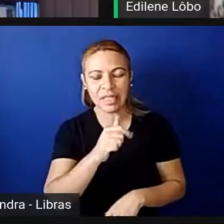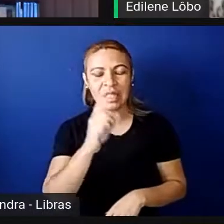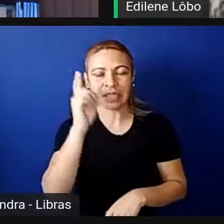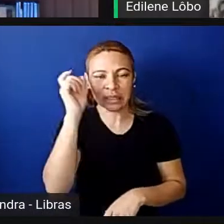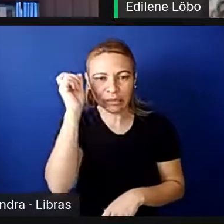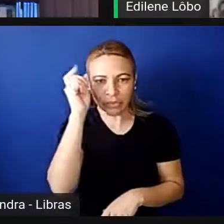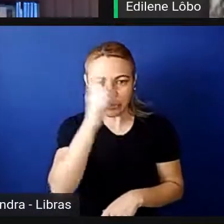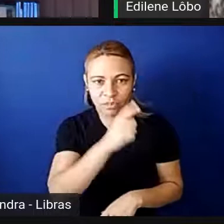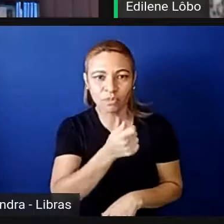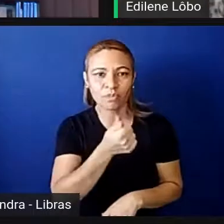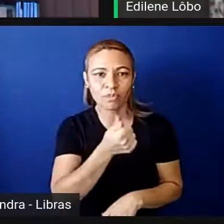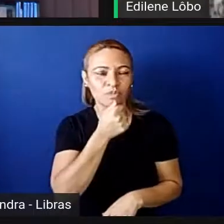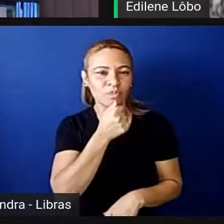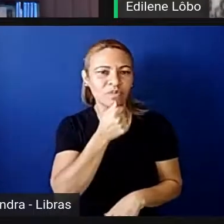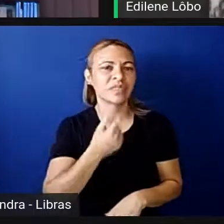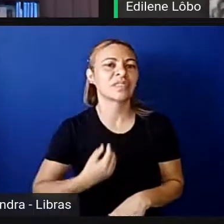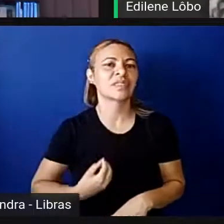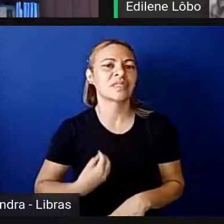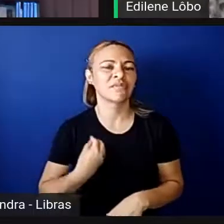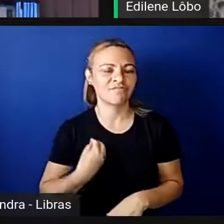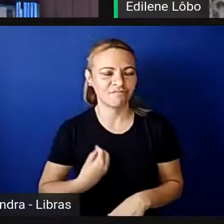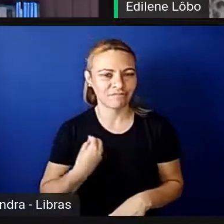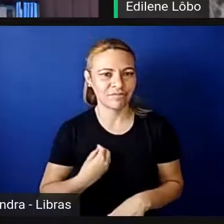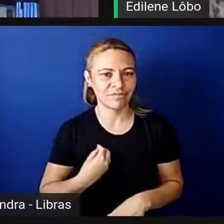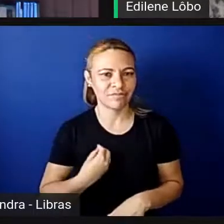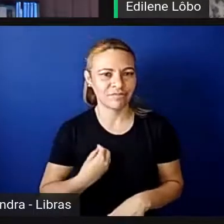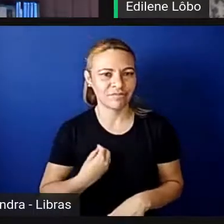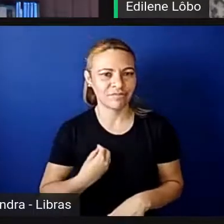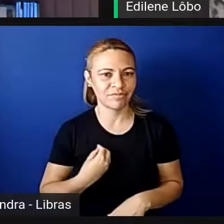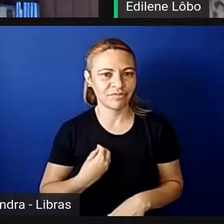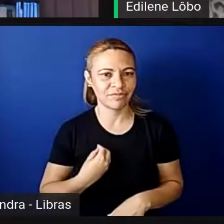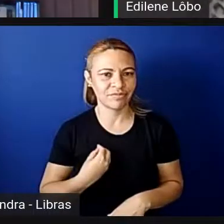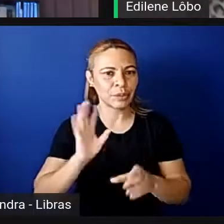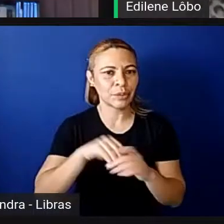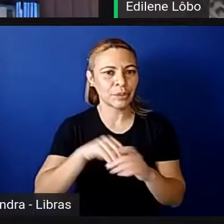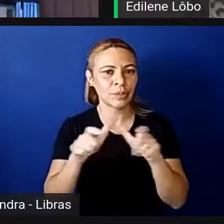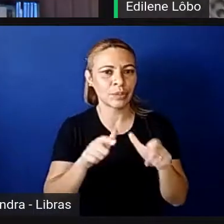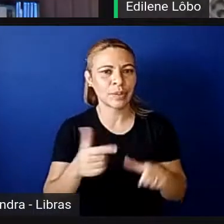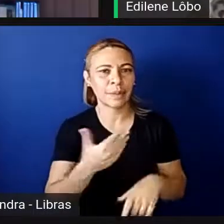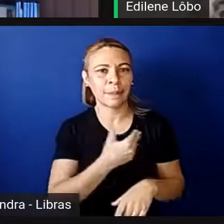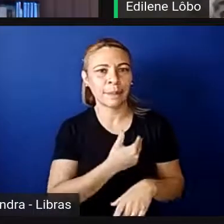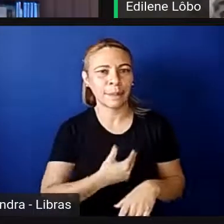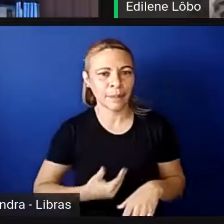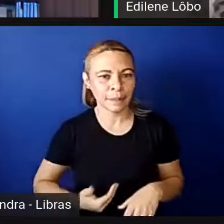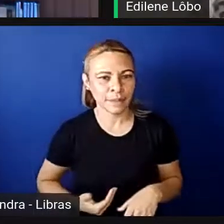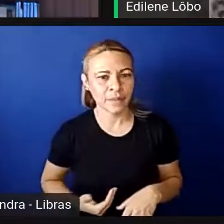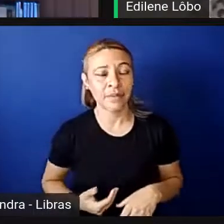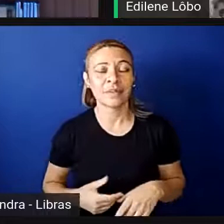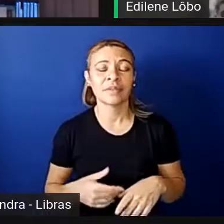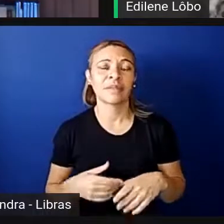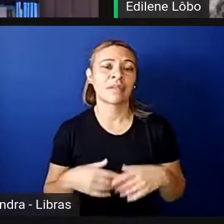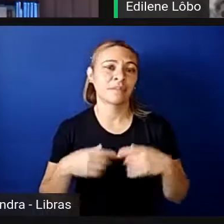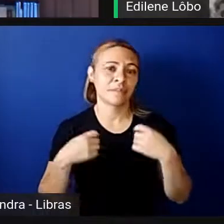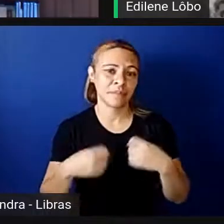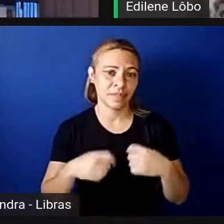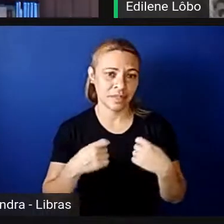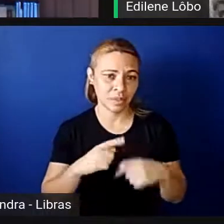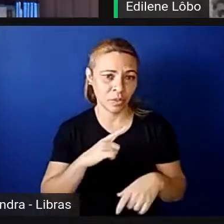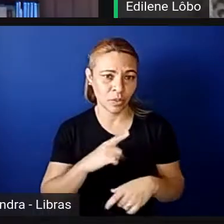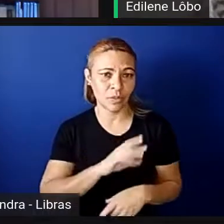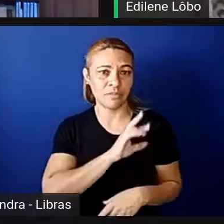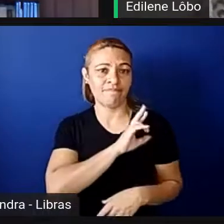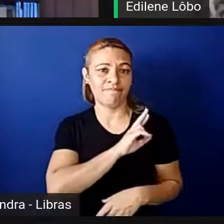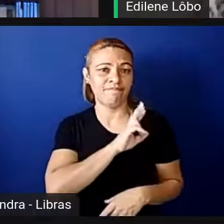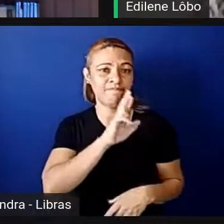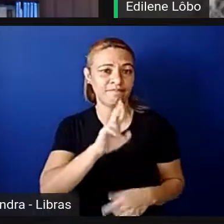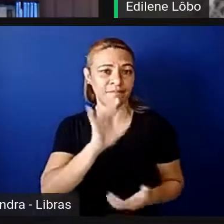chegar a alguns lugares públicos para essa necessária representação. Nós não elegemos